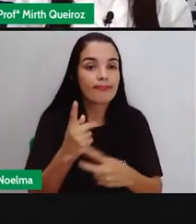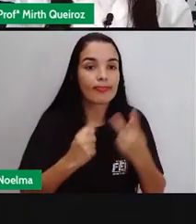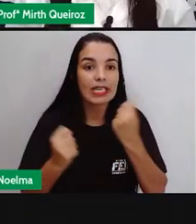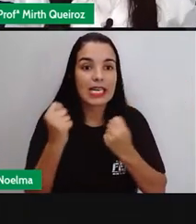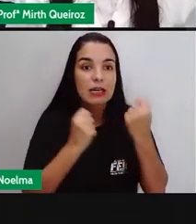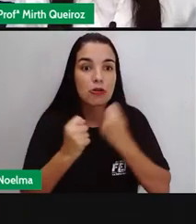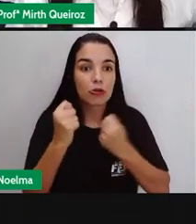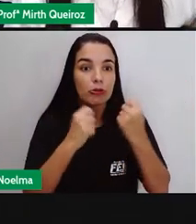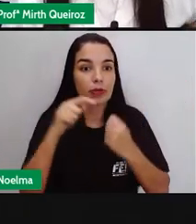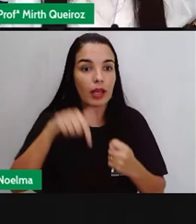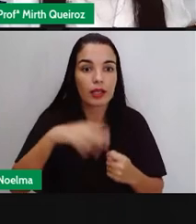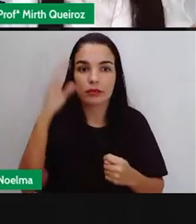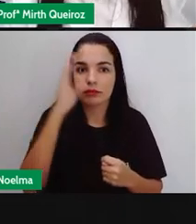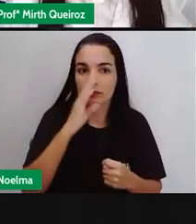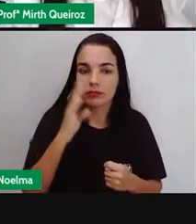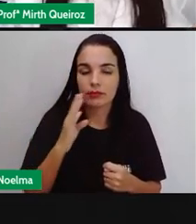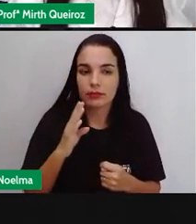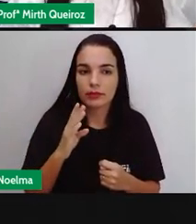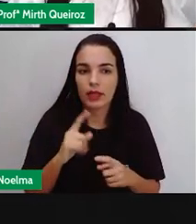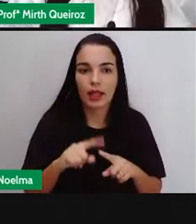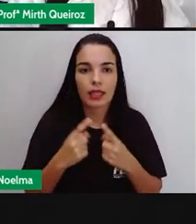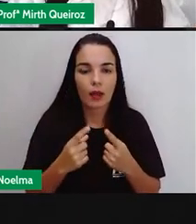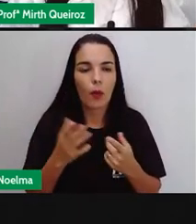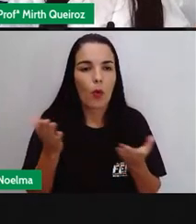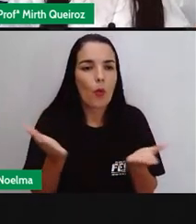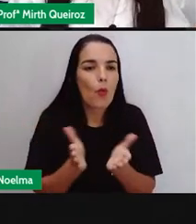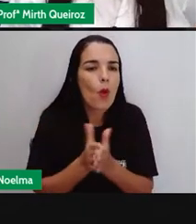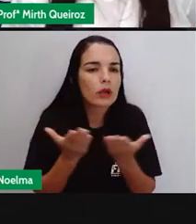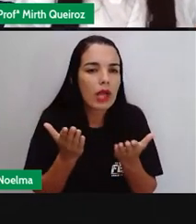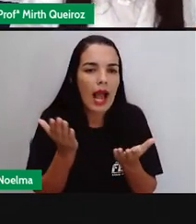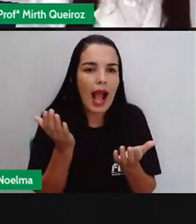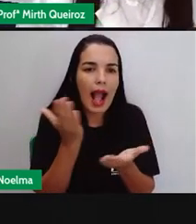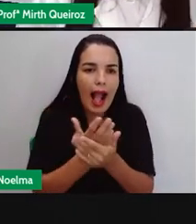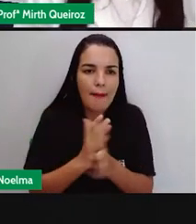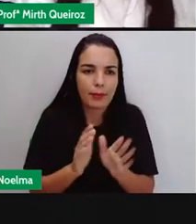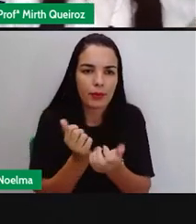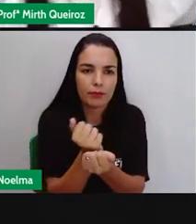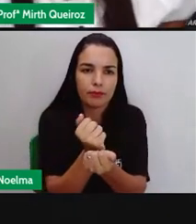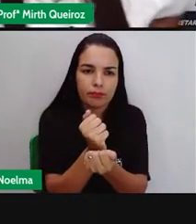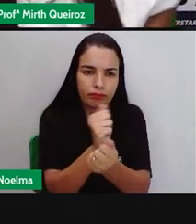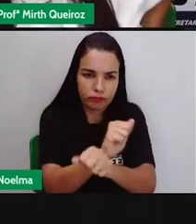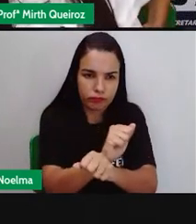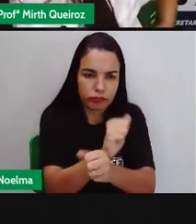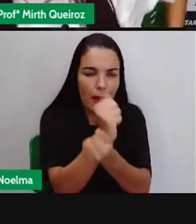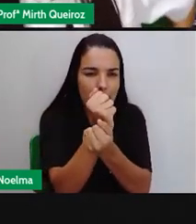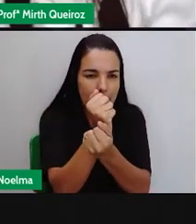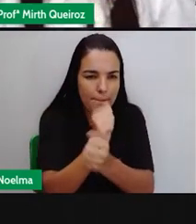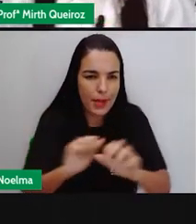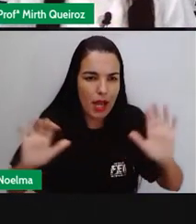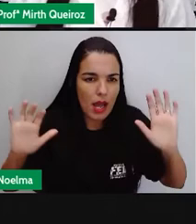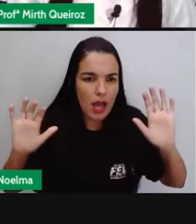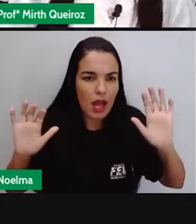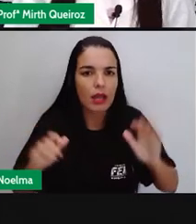que era um interesse, principalmente depois da abolição da escravatura, né? Que ocorreu em 1908,